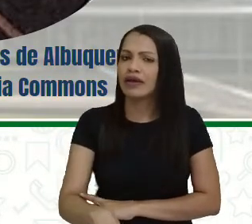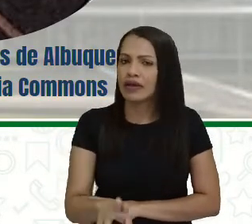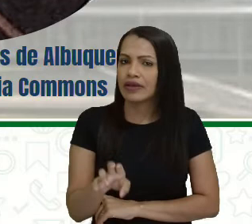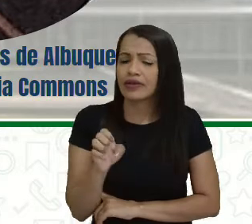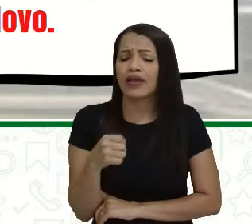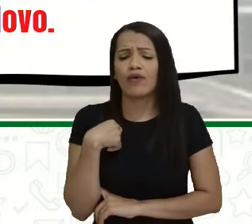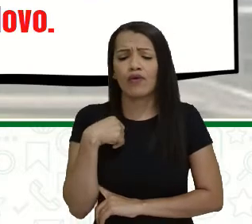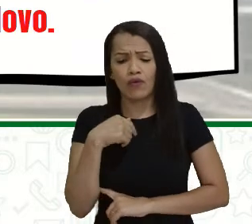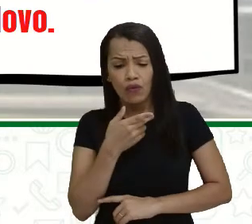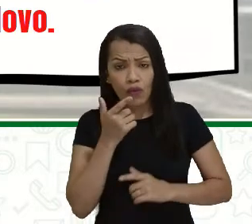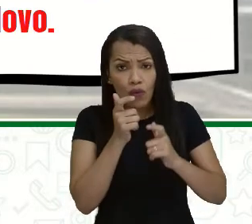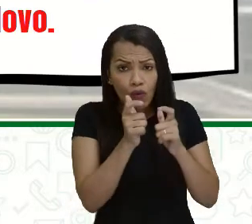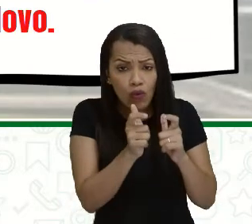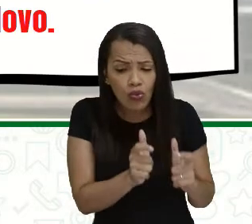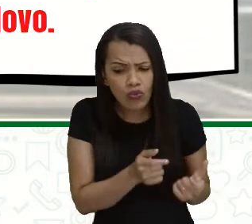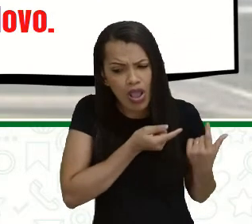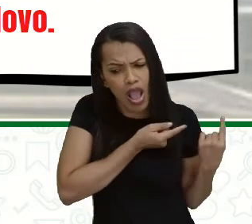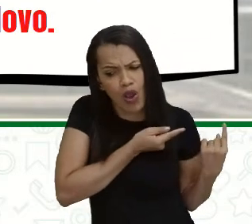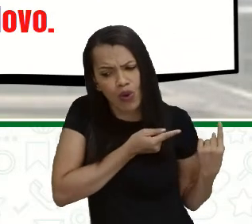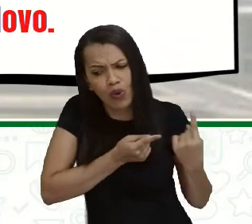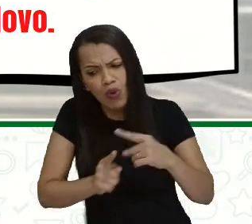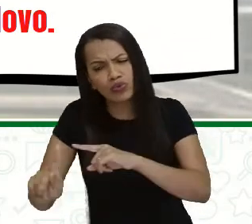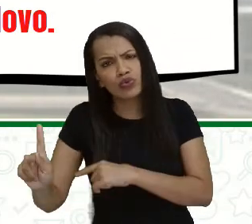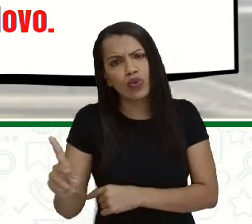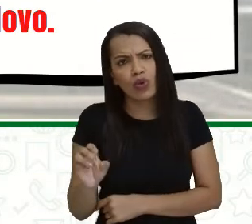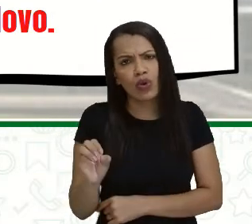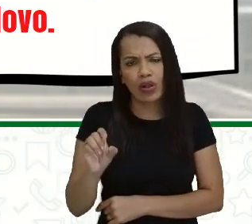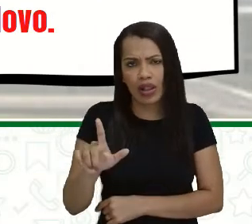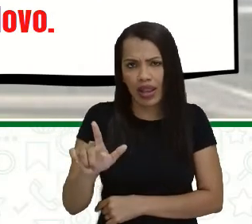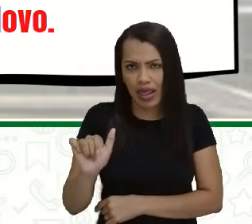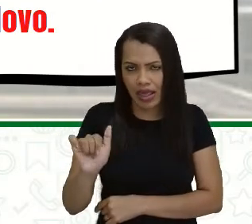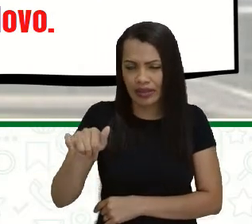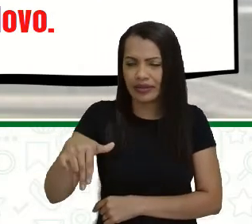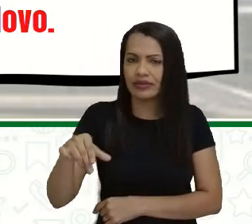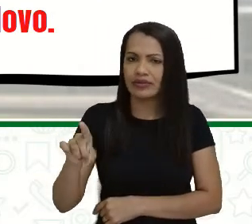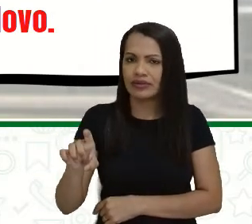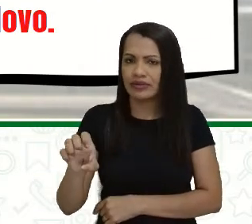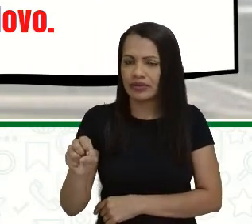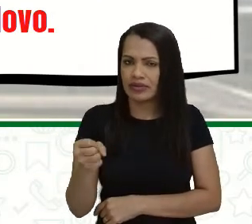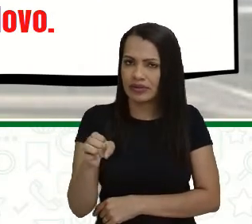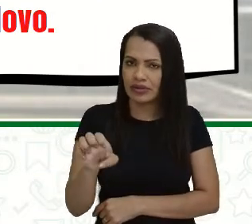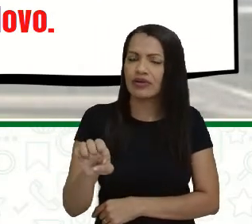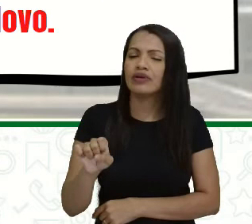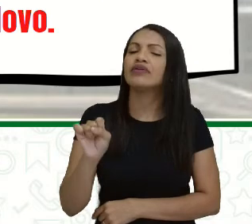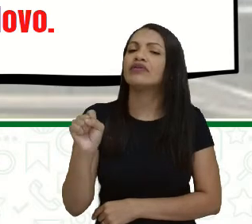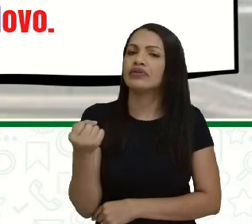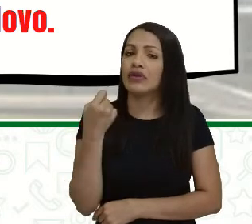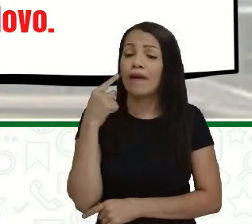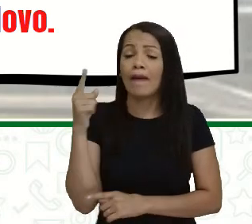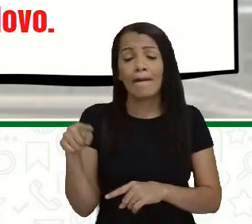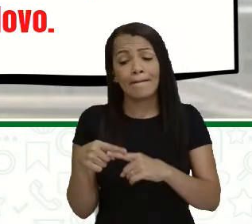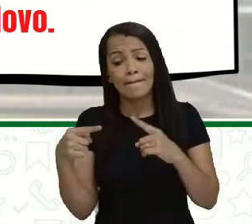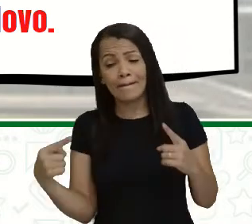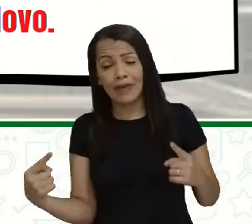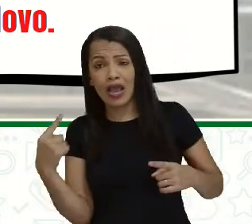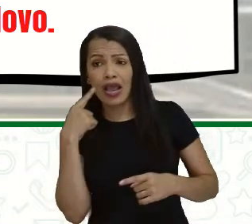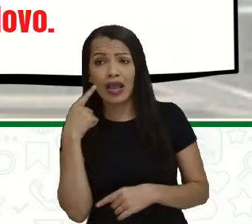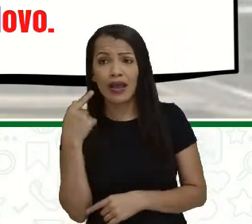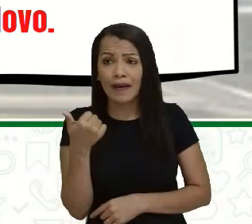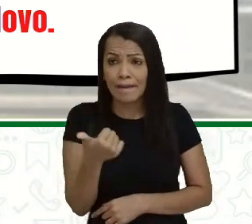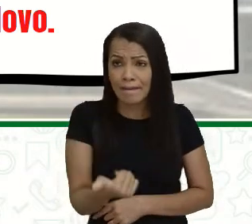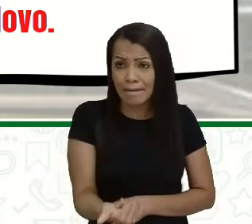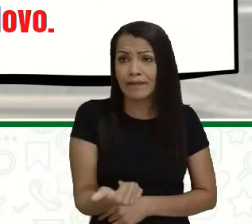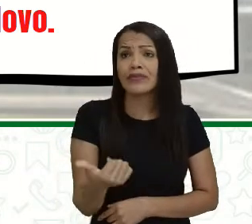contra os holandeses. Mas, em 1635, ele foi tomado pelos inimigos e a